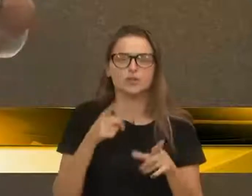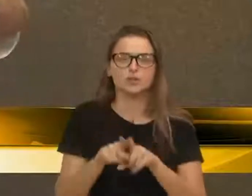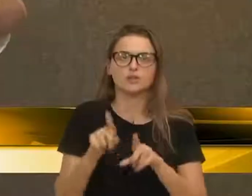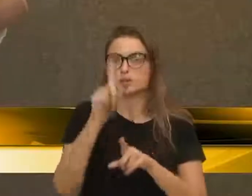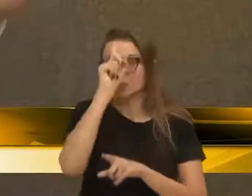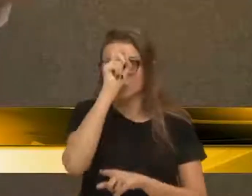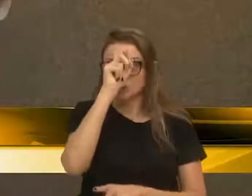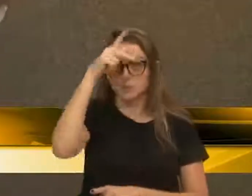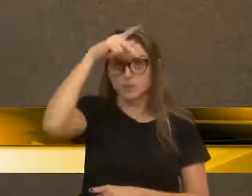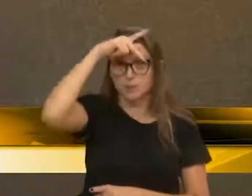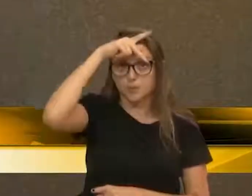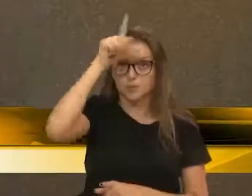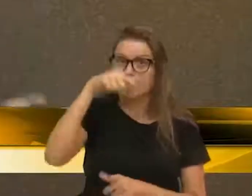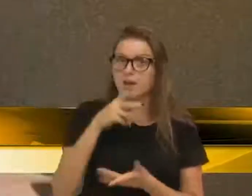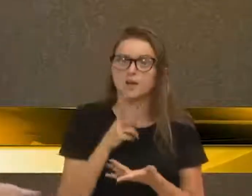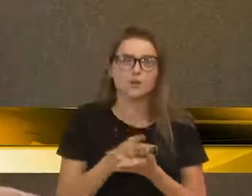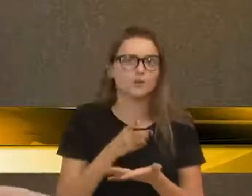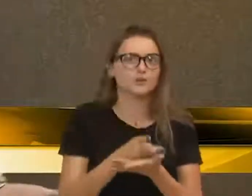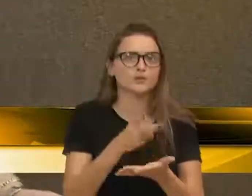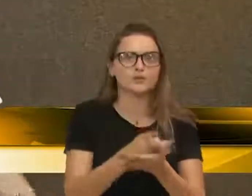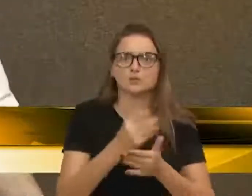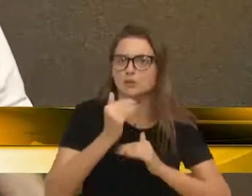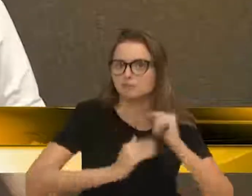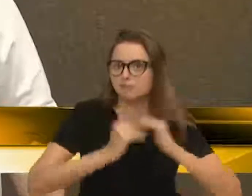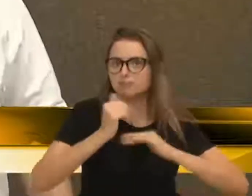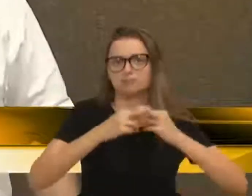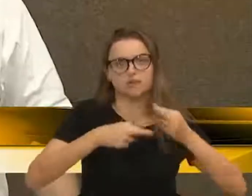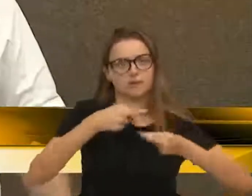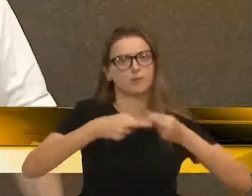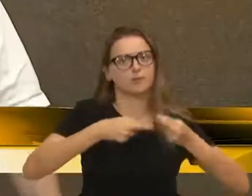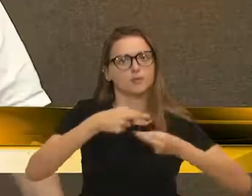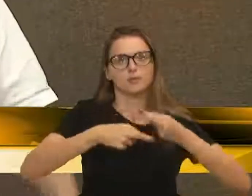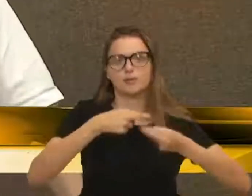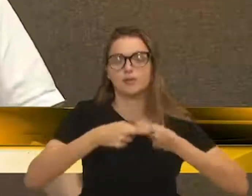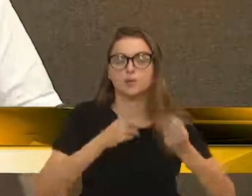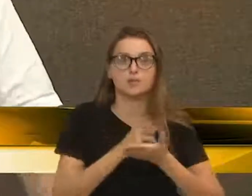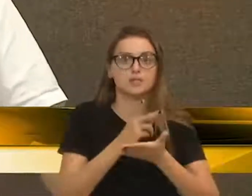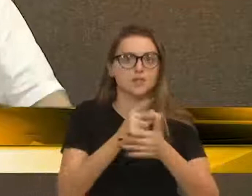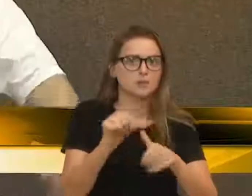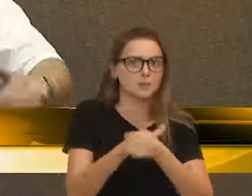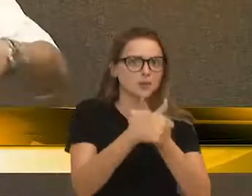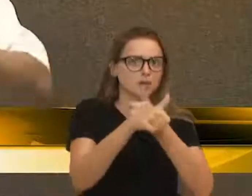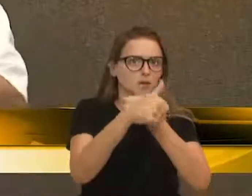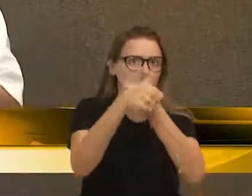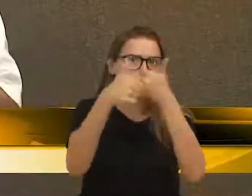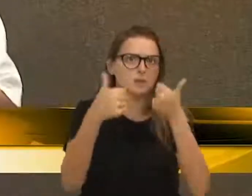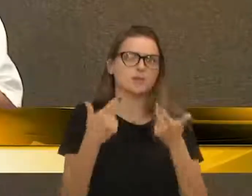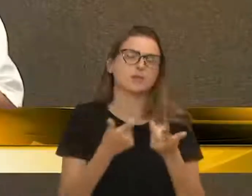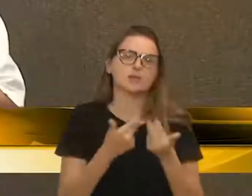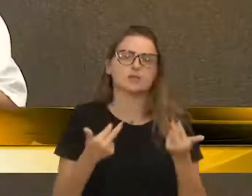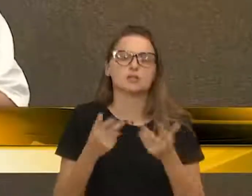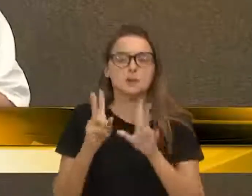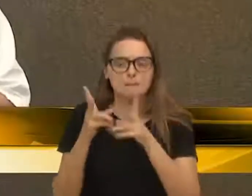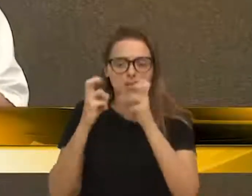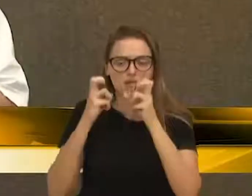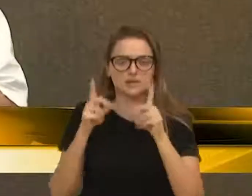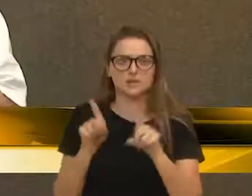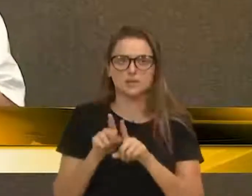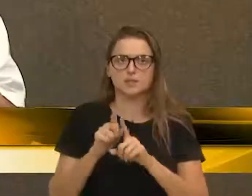Hospital Pompéia é permanentemente em construção, e aperfeiçoando lá os seus... A gente percebe, né?